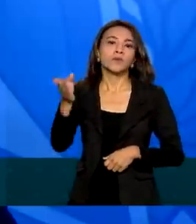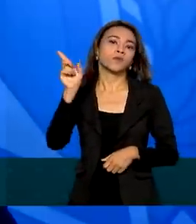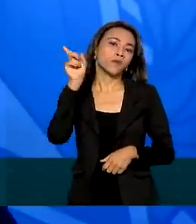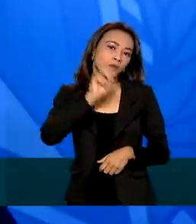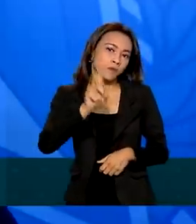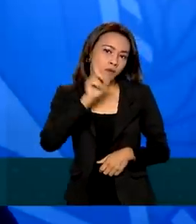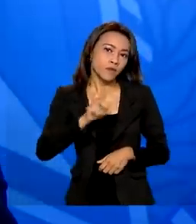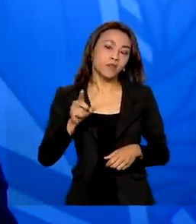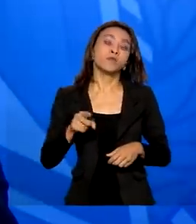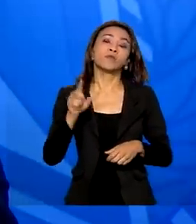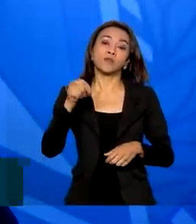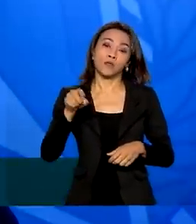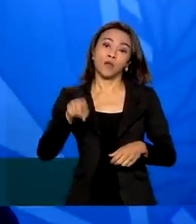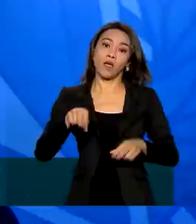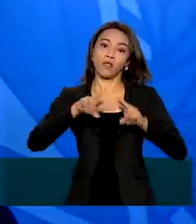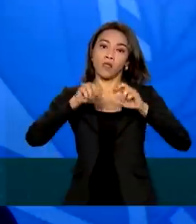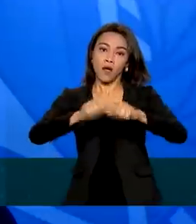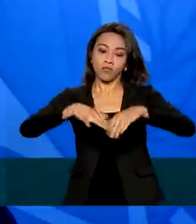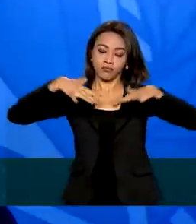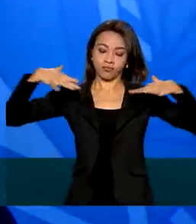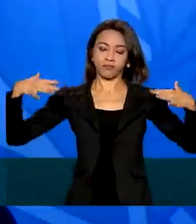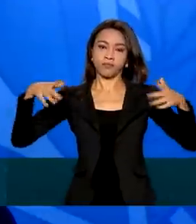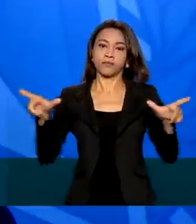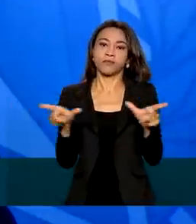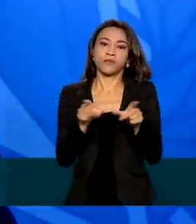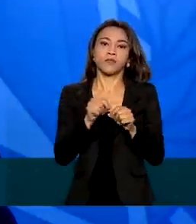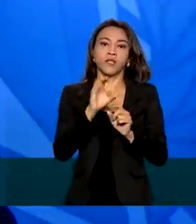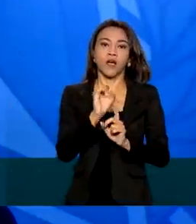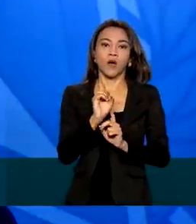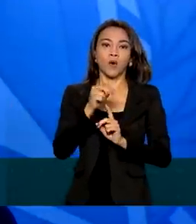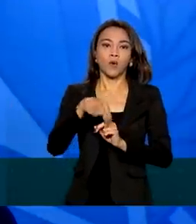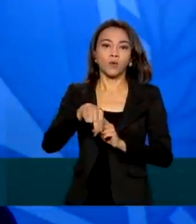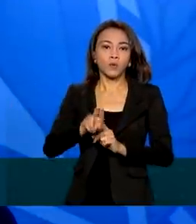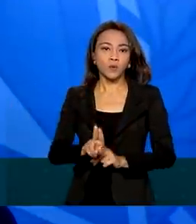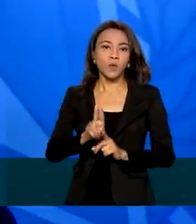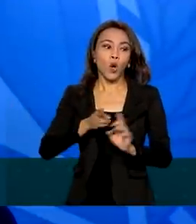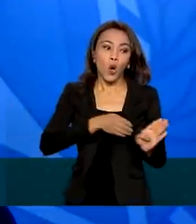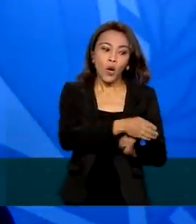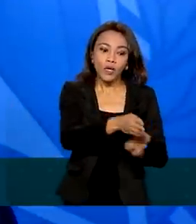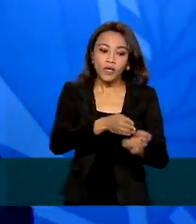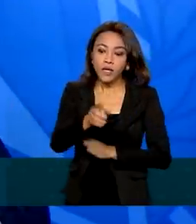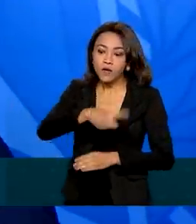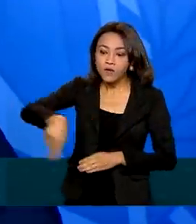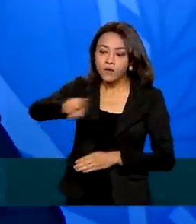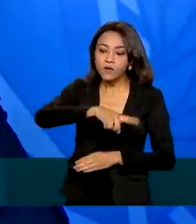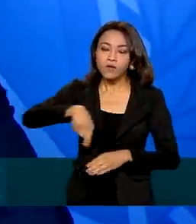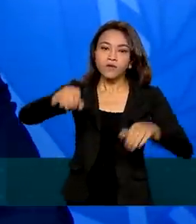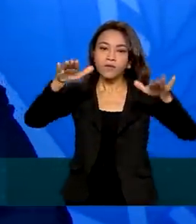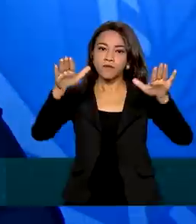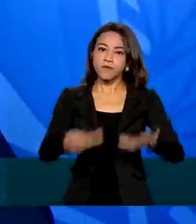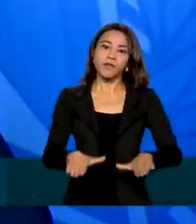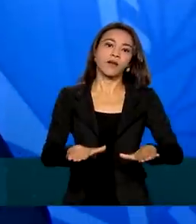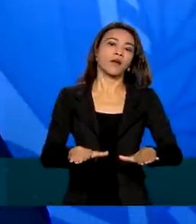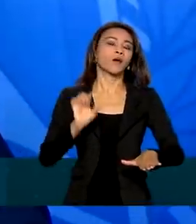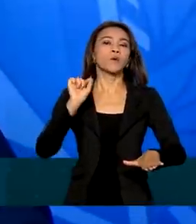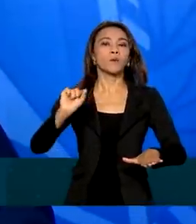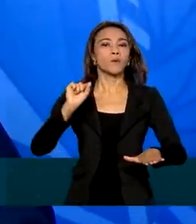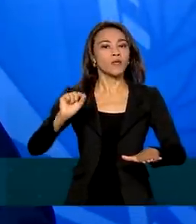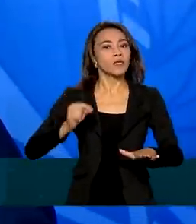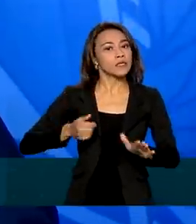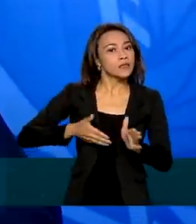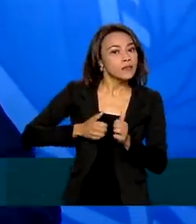das Nações Unidas também foi toda orientada a permanecer seguindo